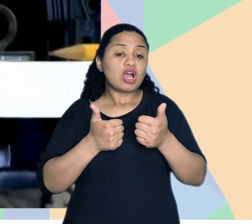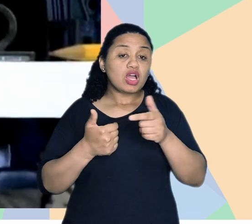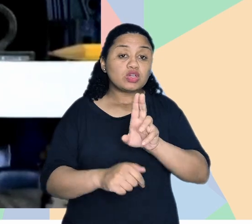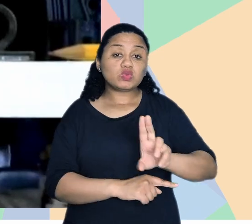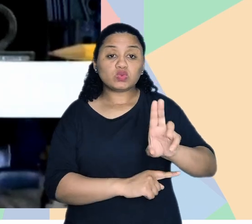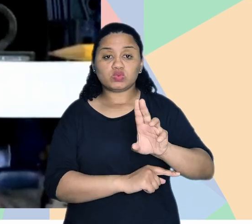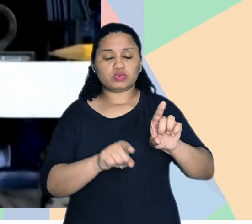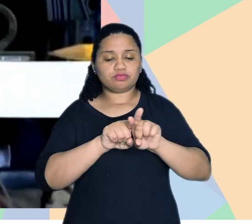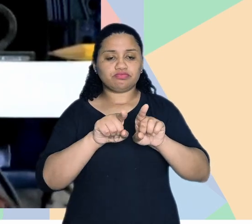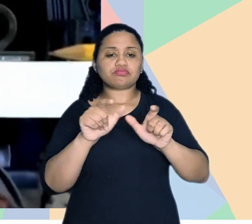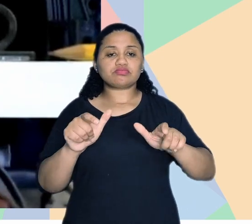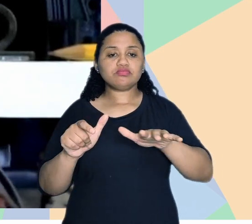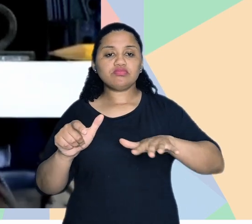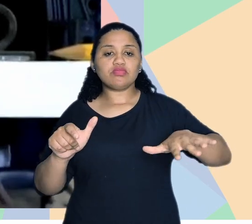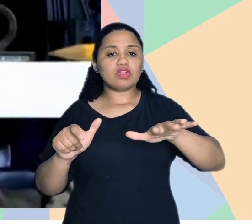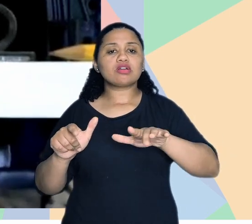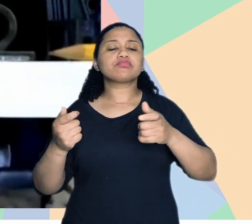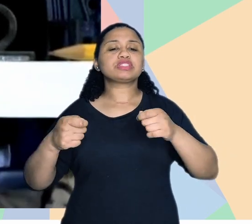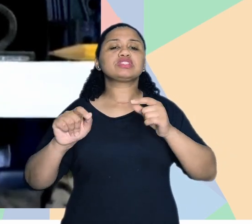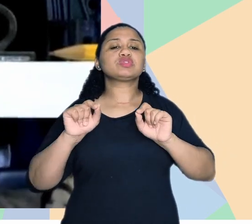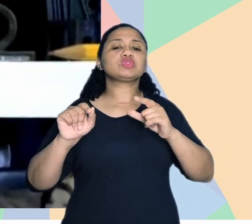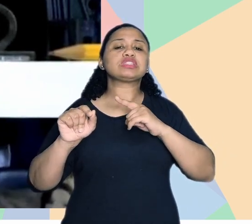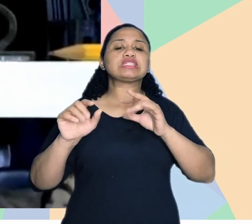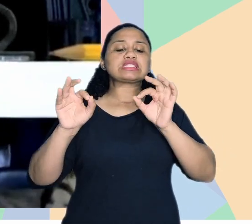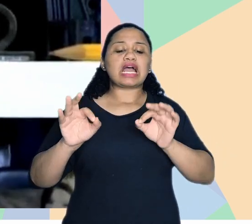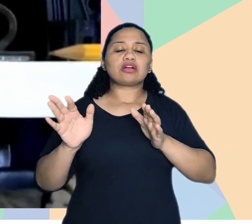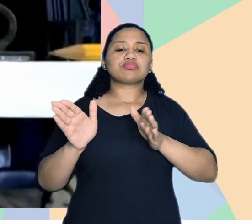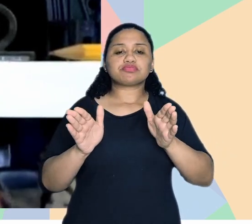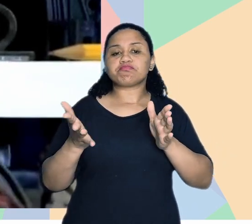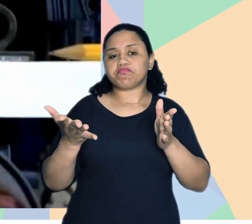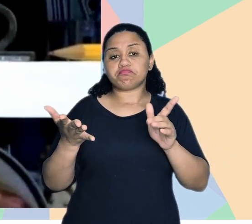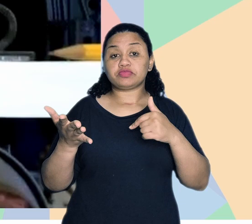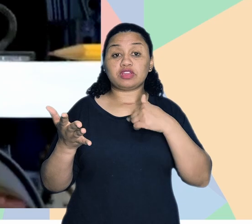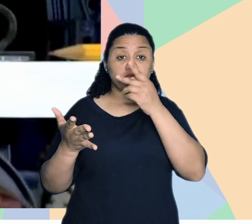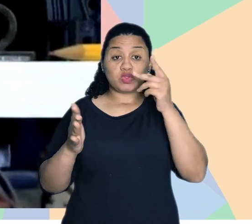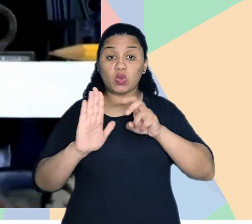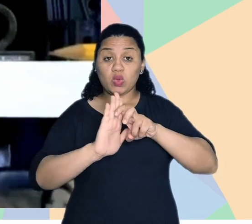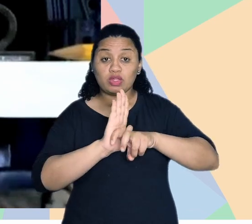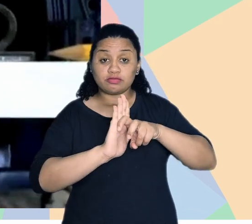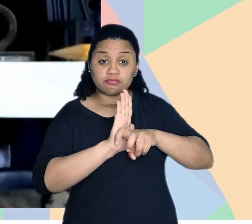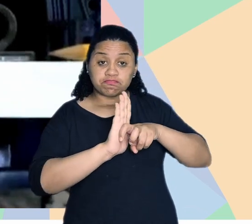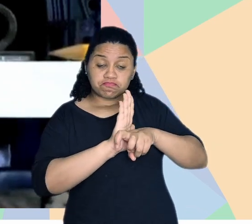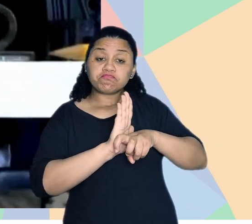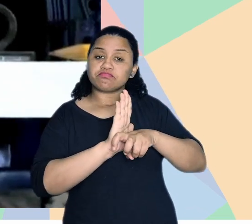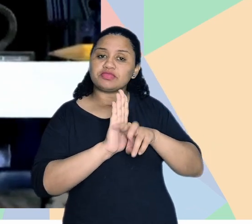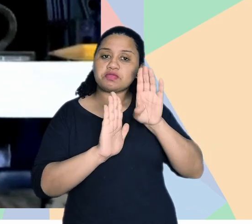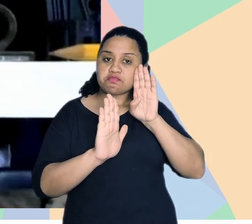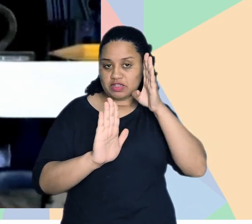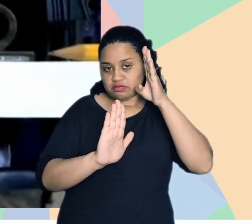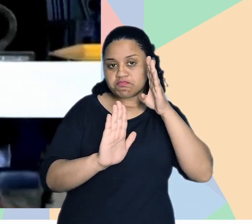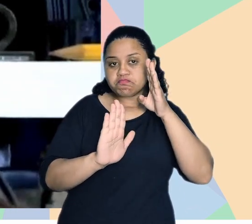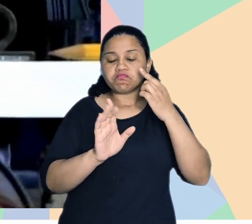aproximação e uso. Então, os ambientes, eles precisam ter um dimensionamento adequado. Quando a gente fala de uma pessoa em cadeira de rodas,